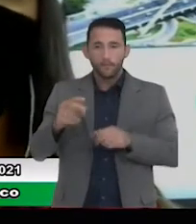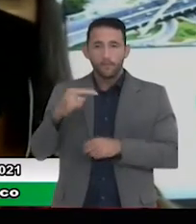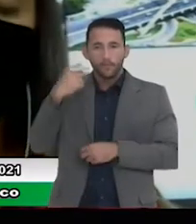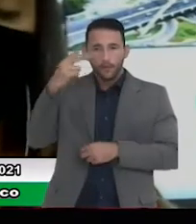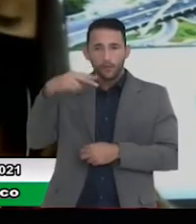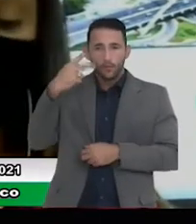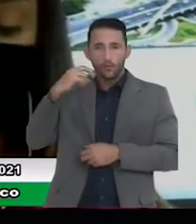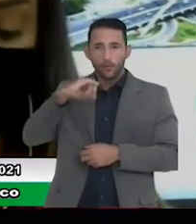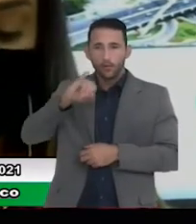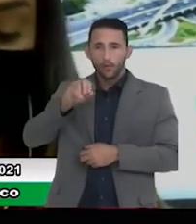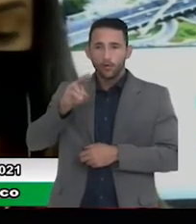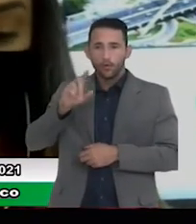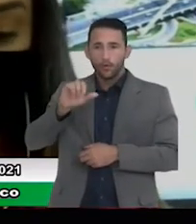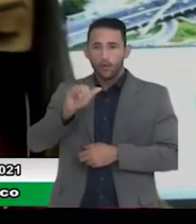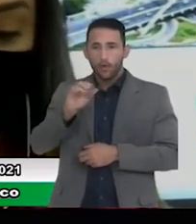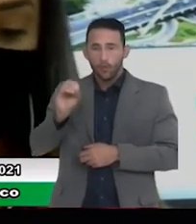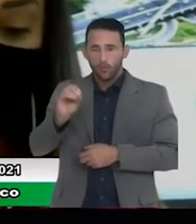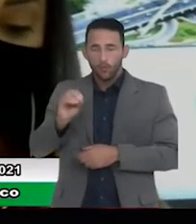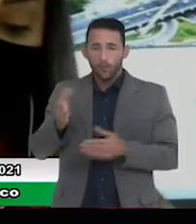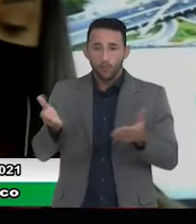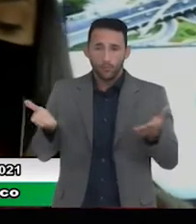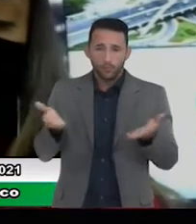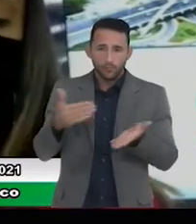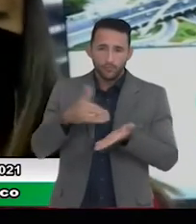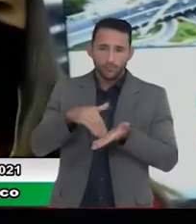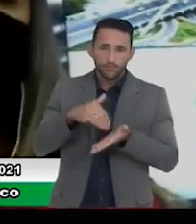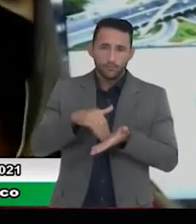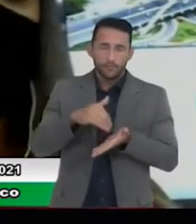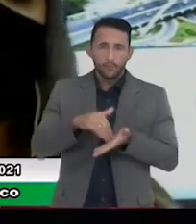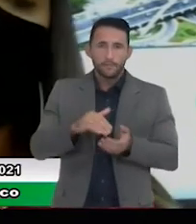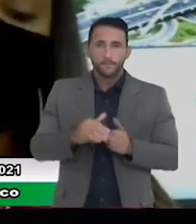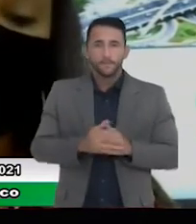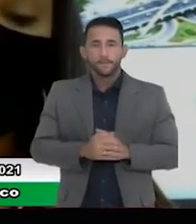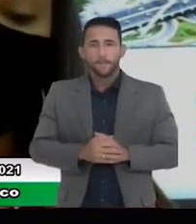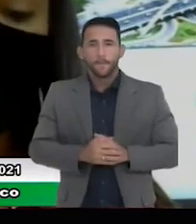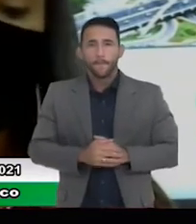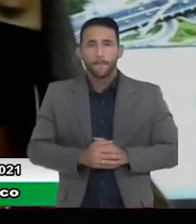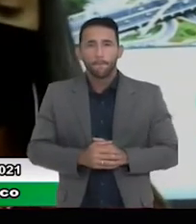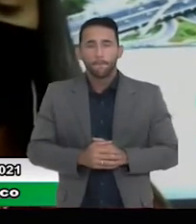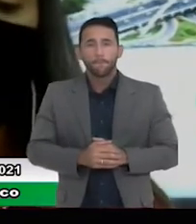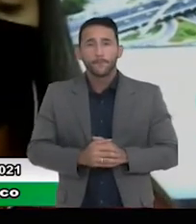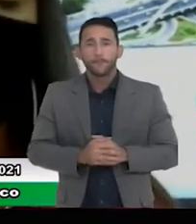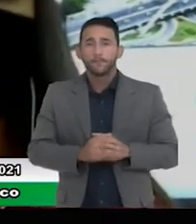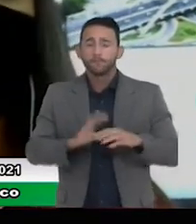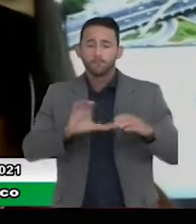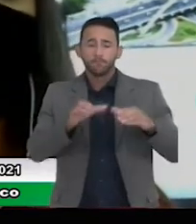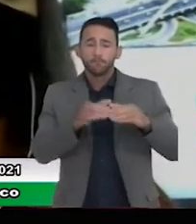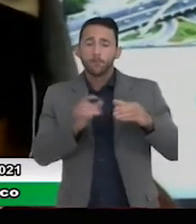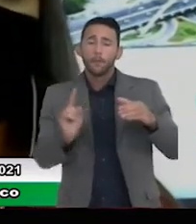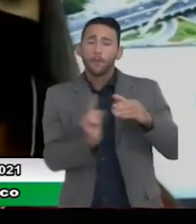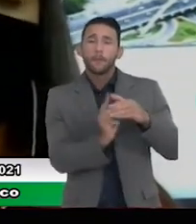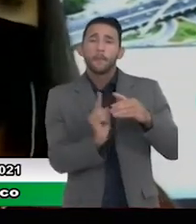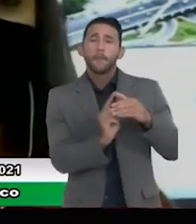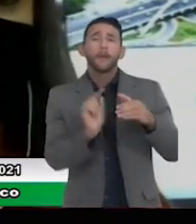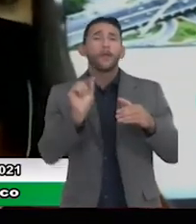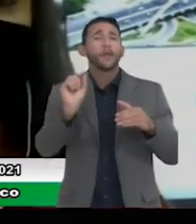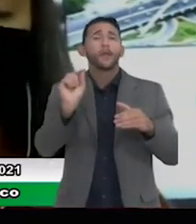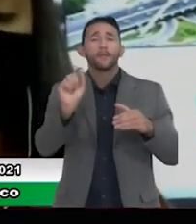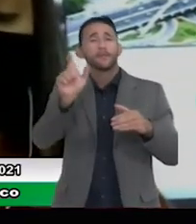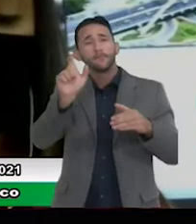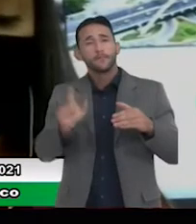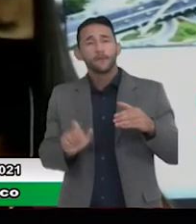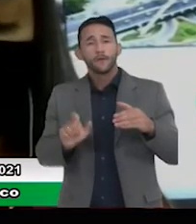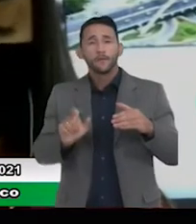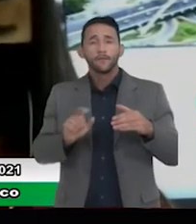que está na secretaria. Fazem parte da Comissão de Economia e Finanças